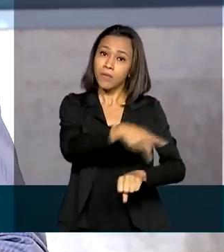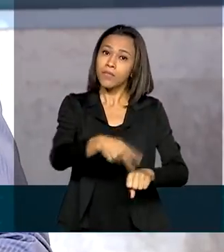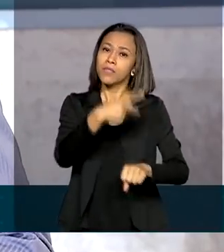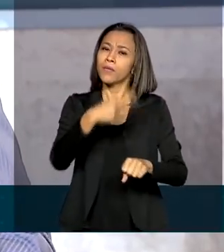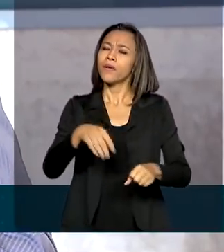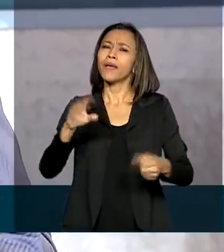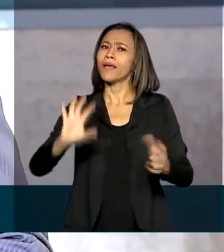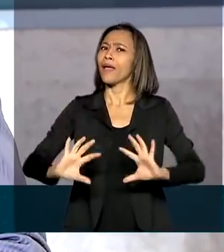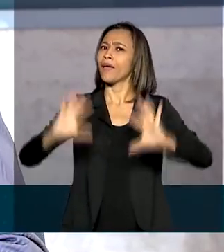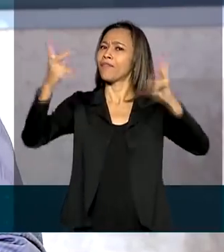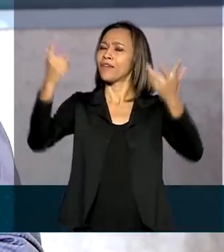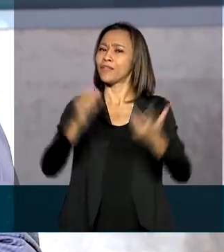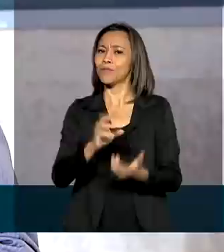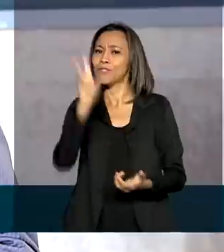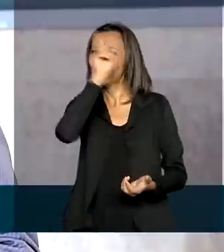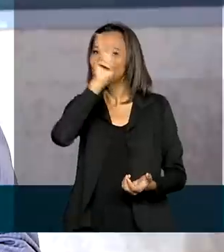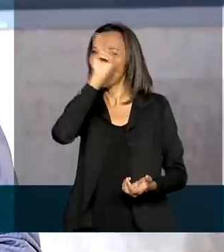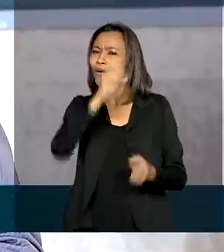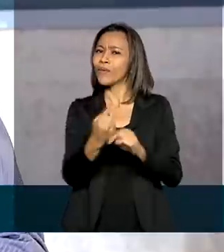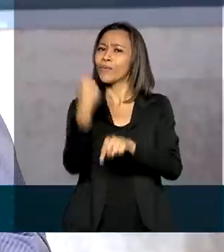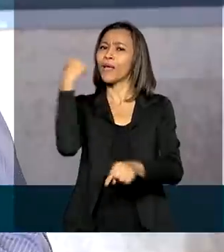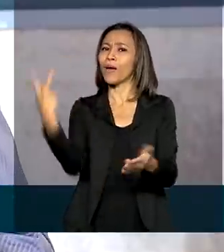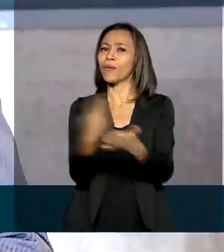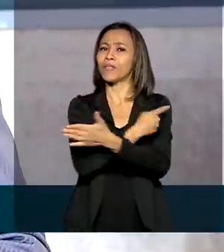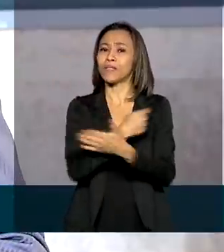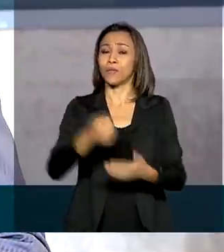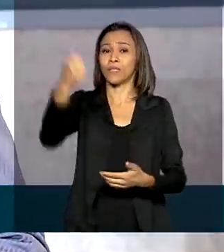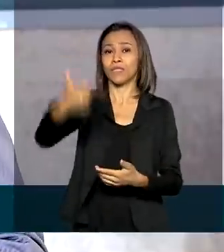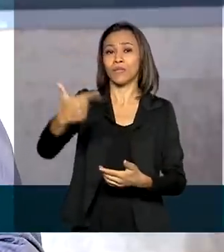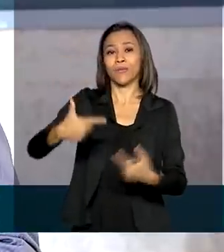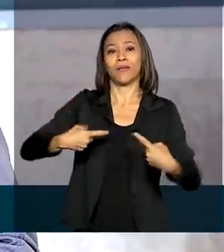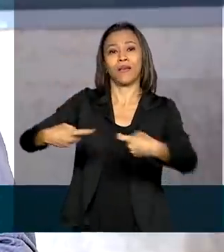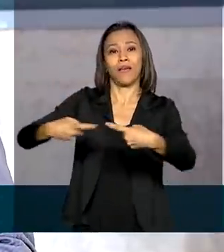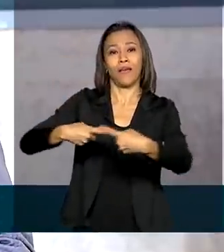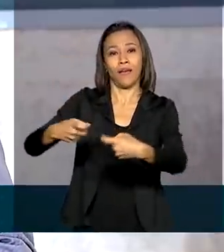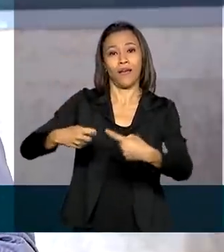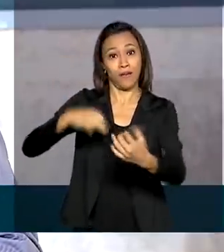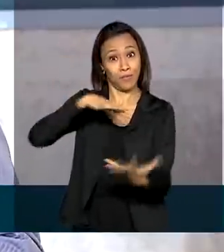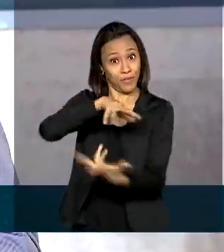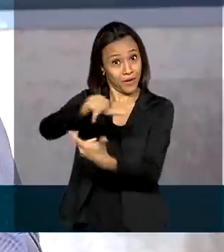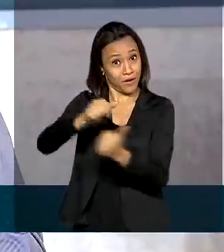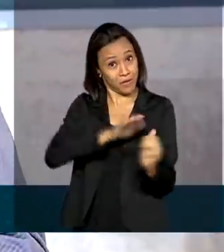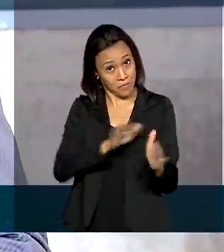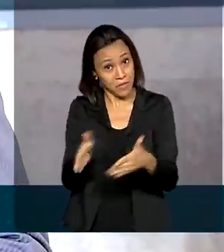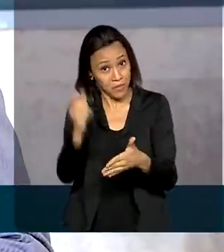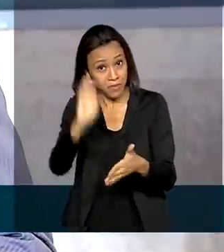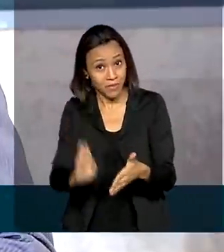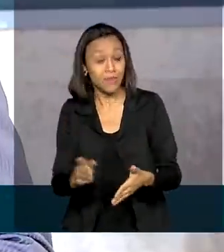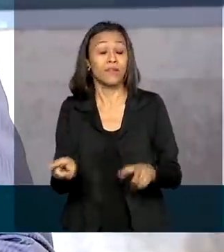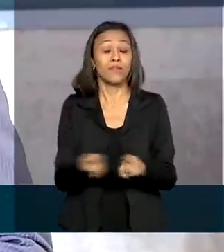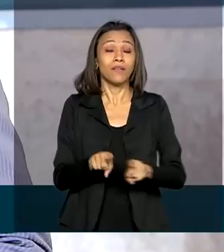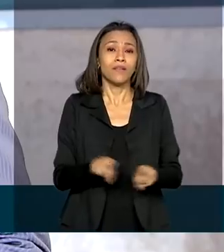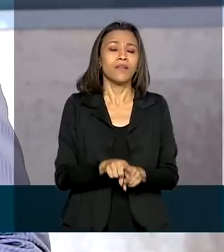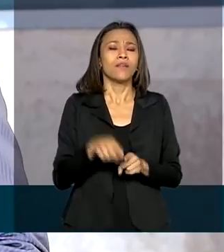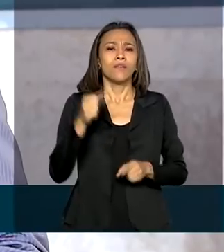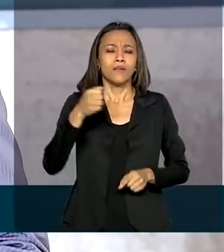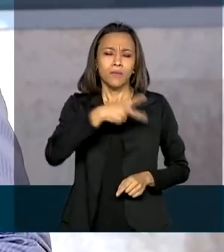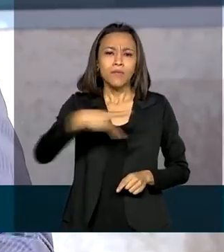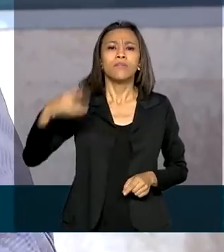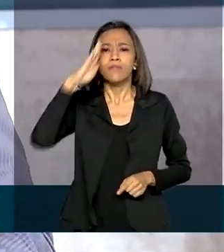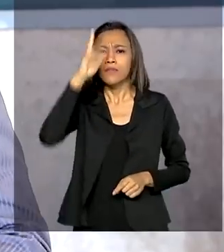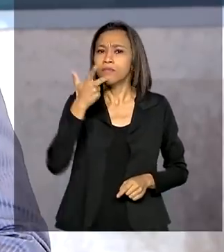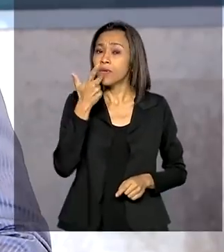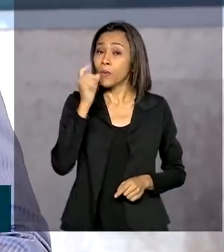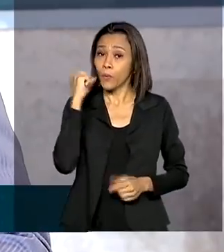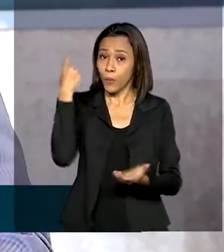históricos, como o envio da Força Expedicionária Brasileira para lutar durante a Segunda Guerra Mundial. Jair Bolsonaro também reafirmou seu compromisso